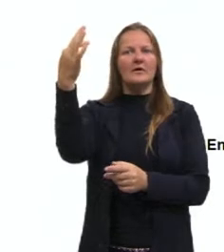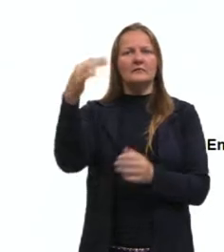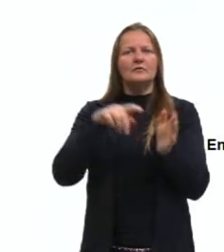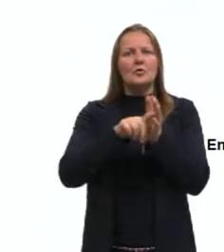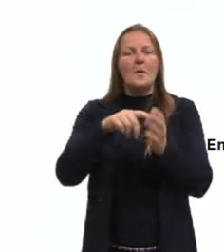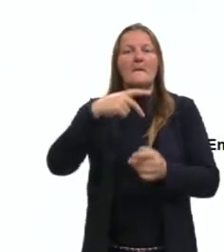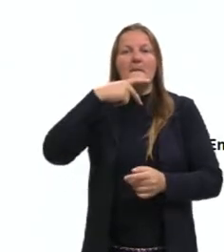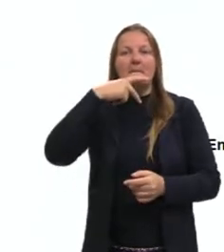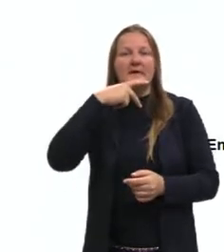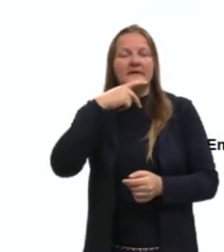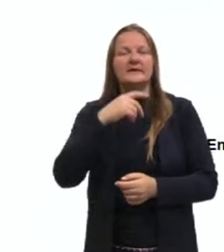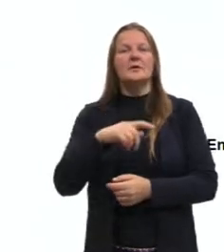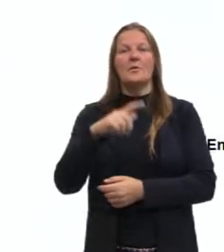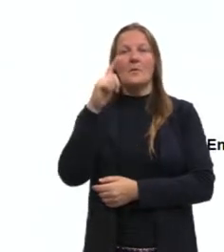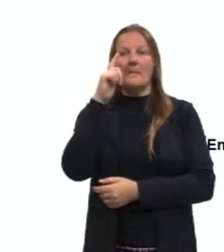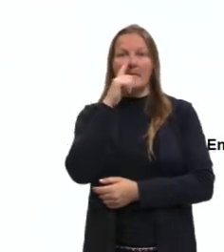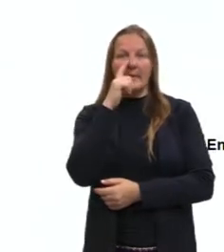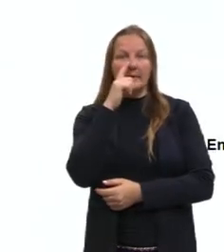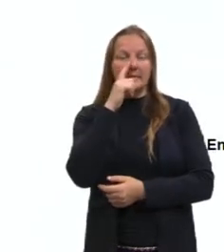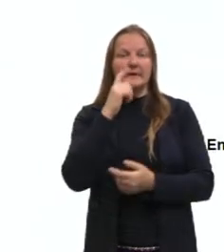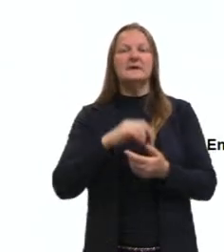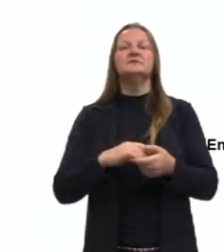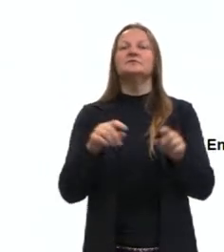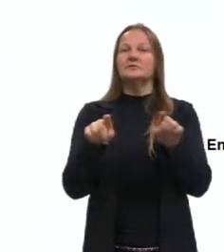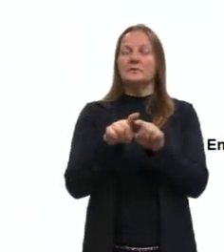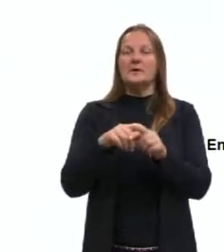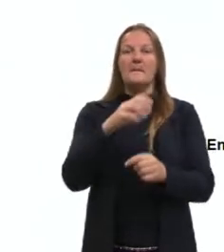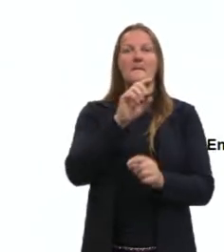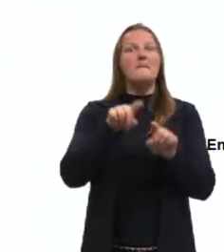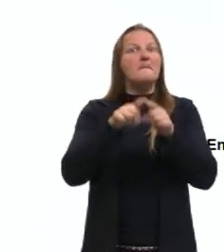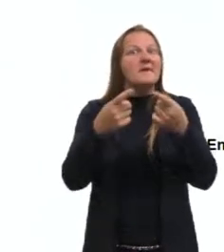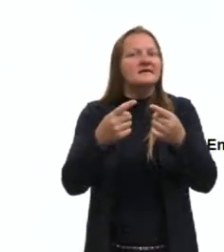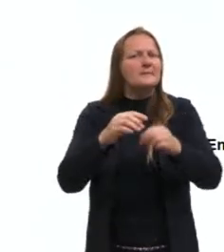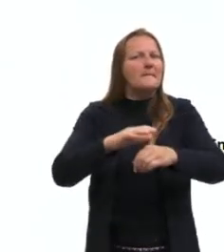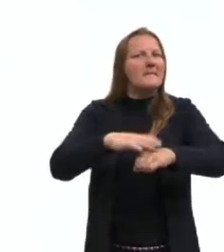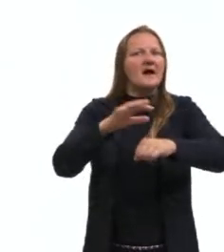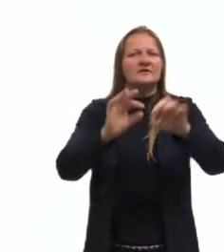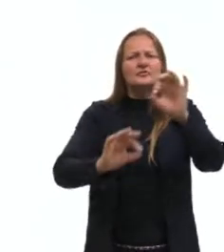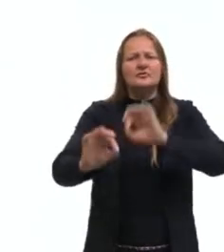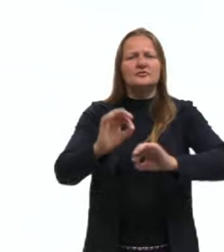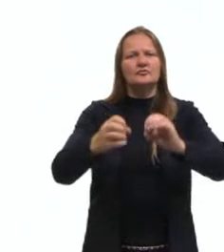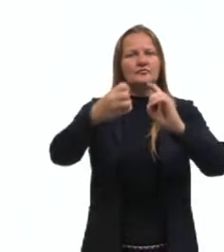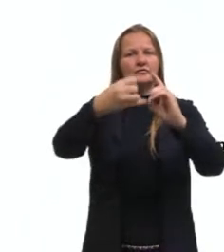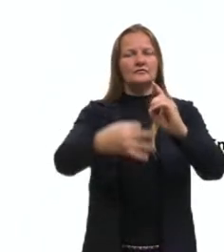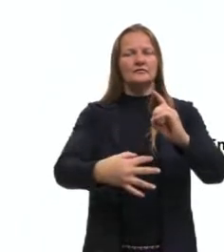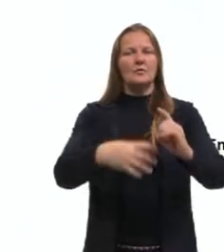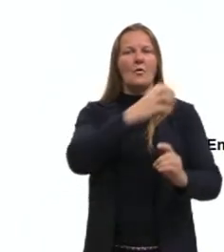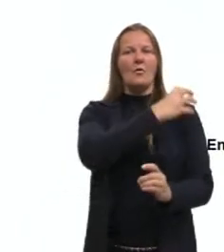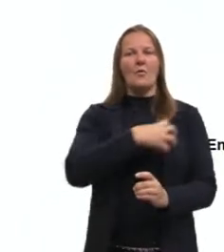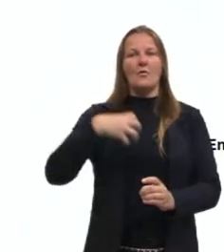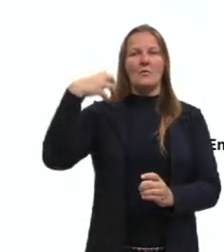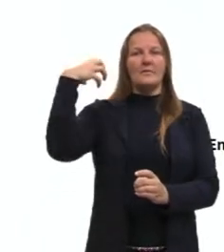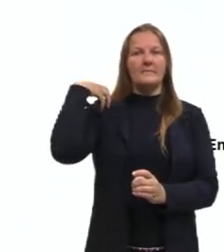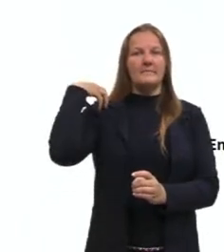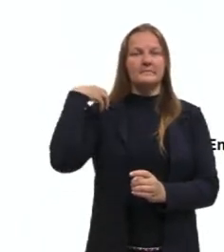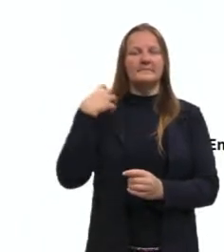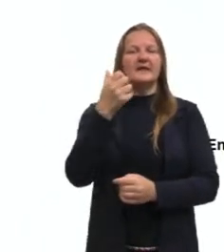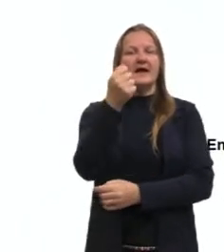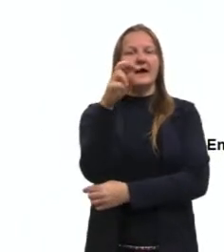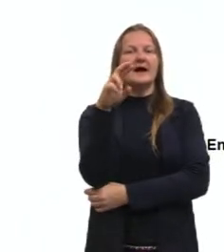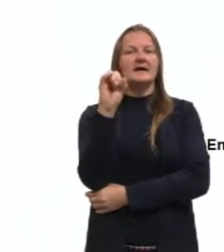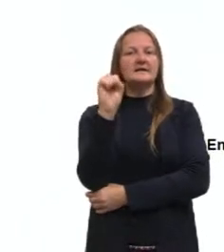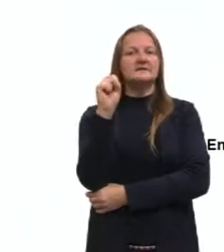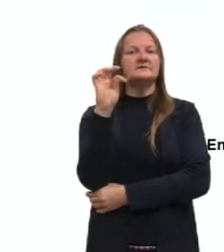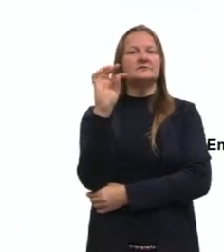Platão e Parmênides, mas foi Aristóteles quem organizou e definiu a lógica como nós a conhecemos.